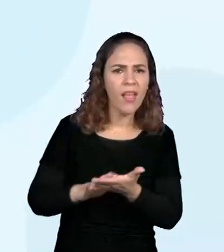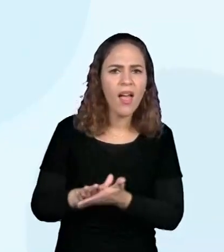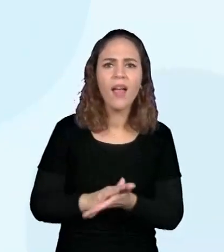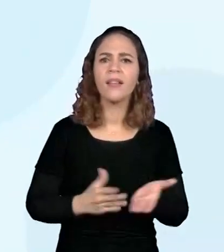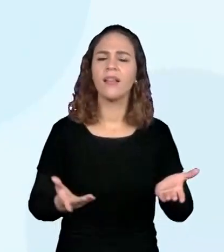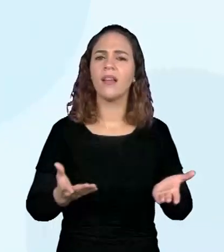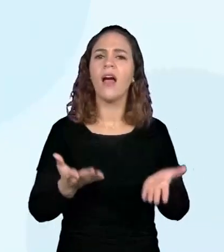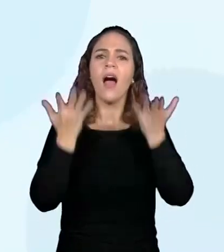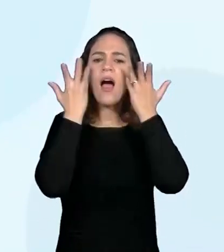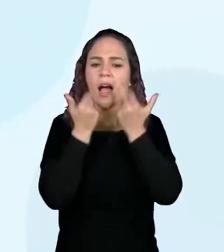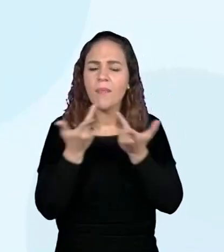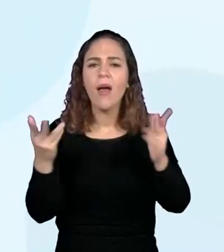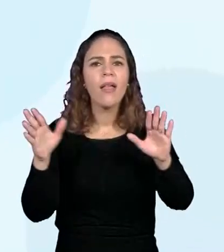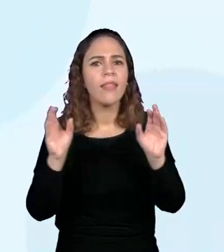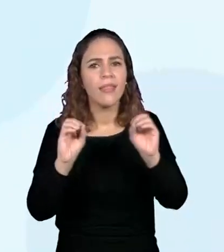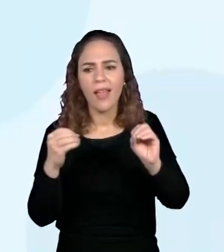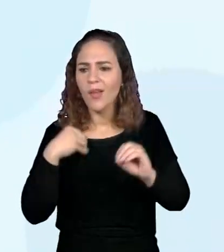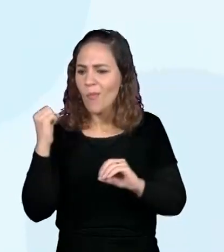Fome.